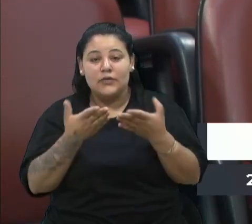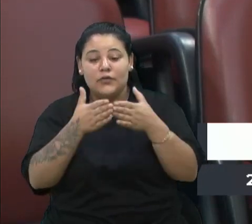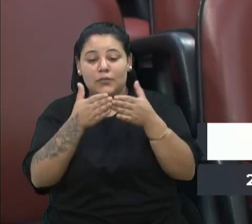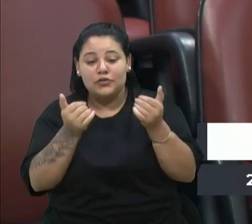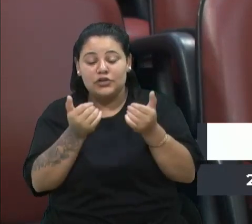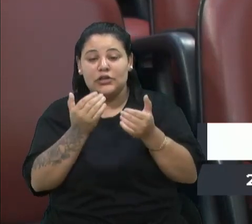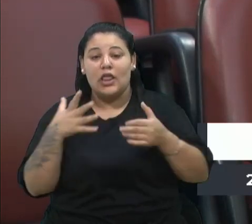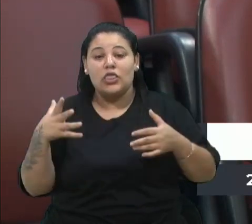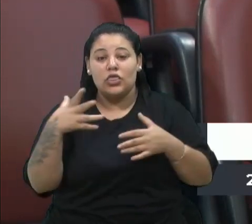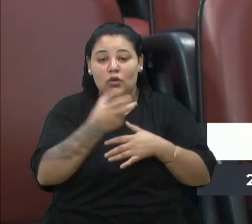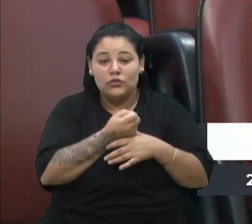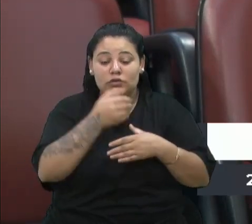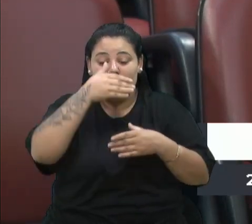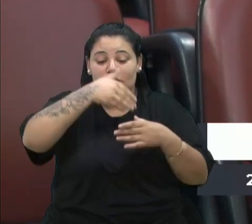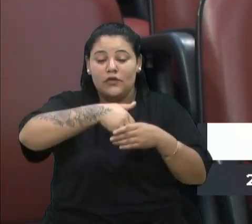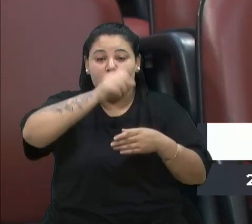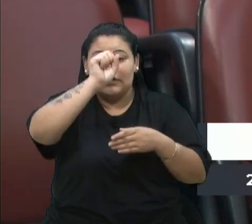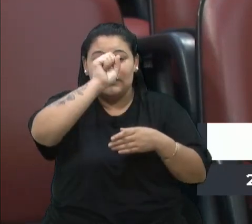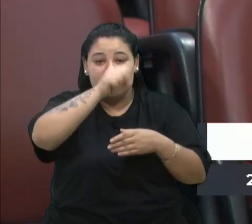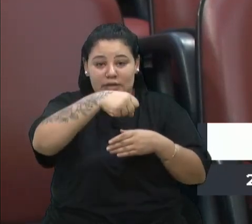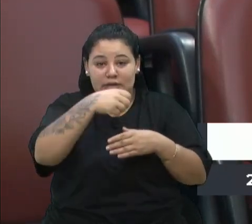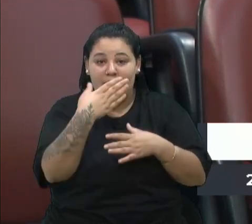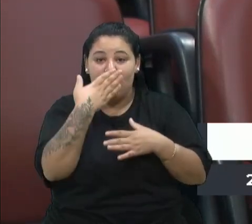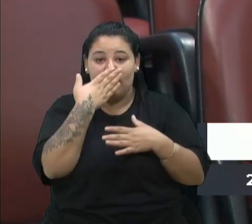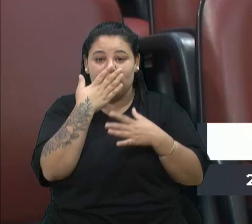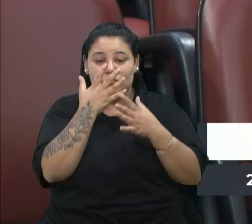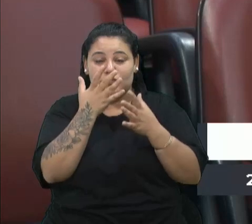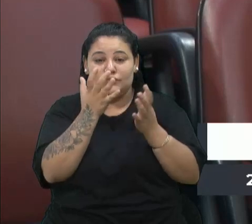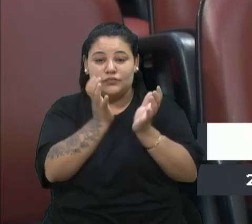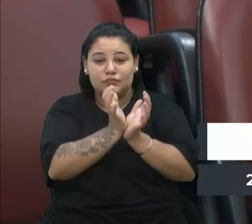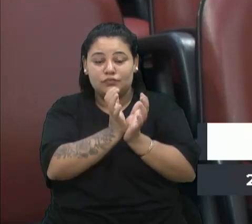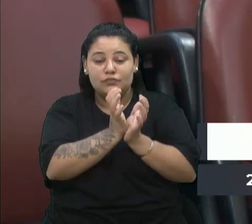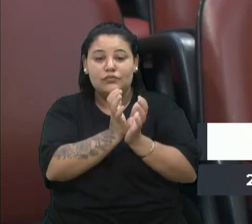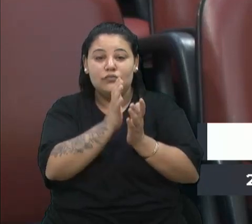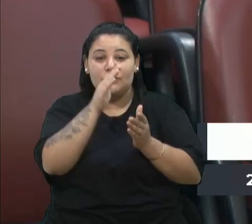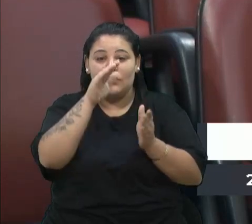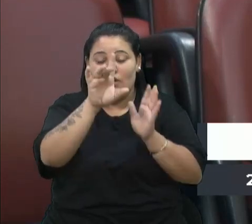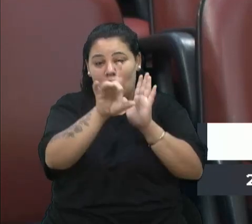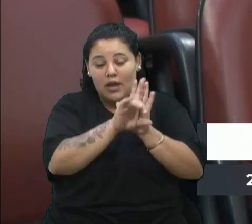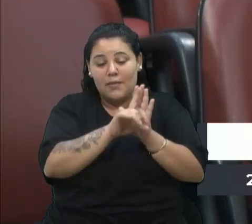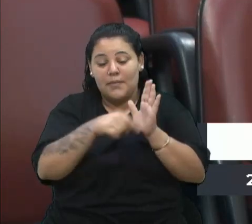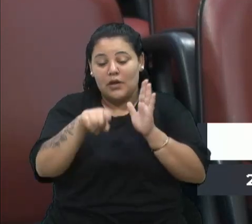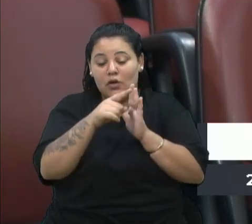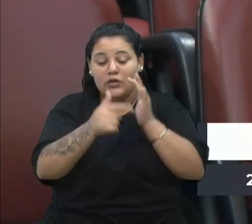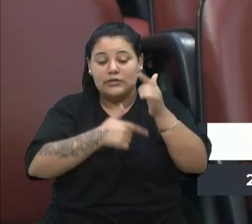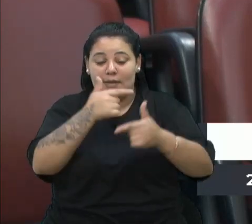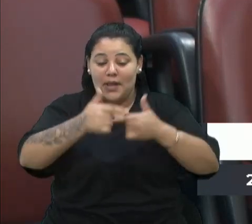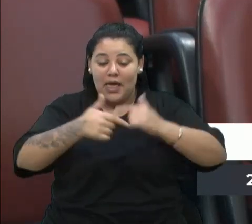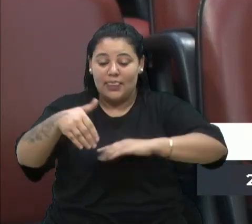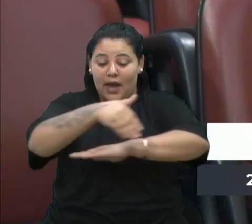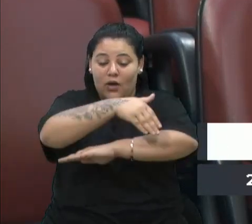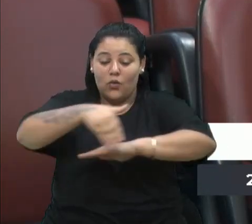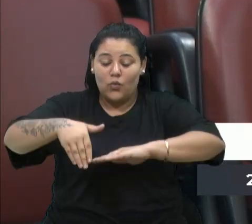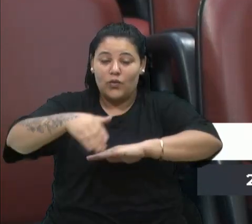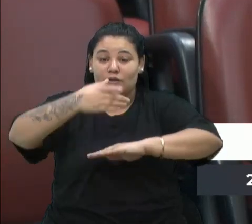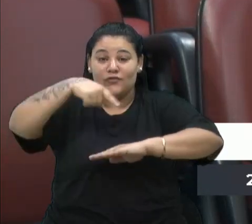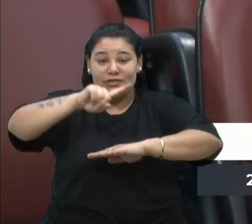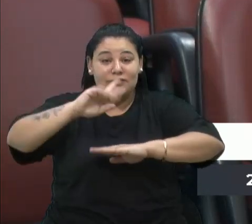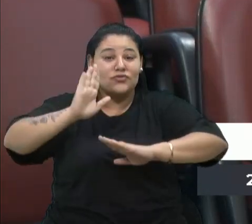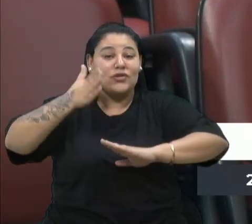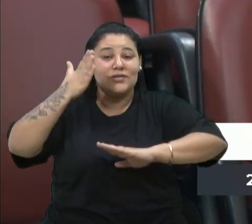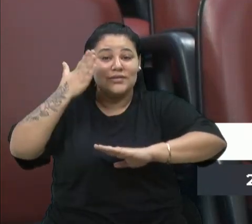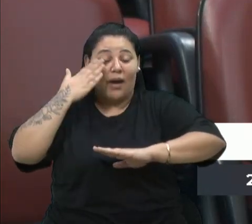pares que votem sim nessa frente parlamentar aonde vamos trabalhar nessas vias que sabemos tanta